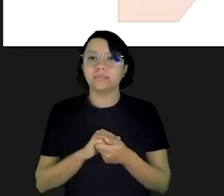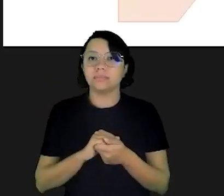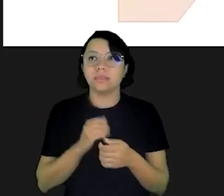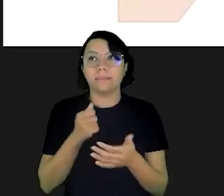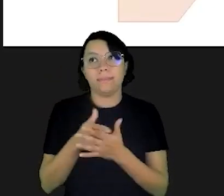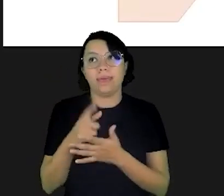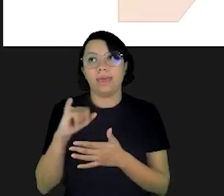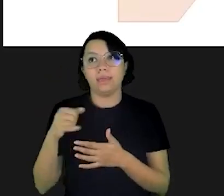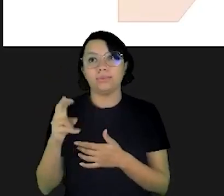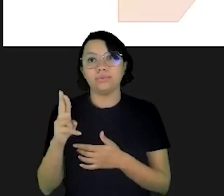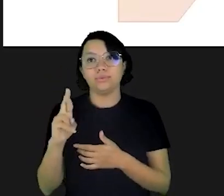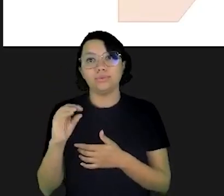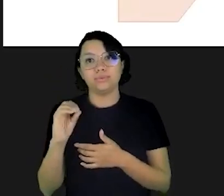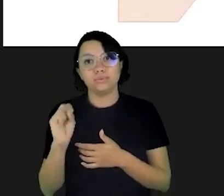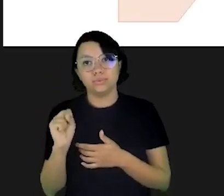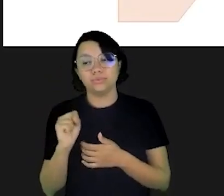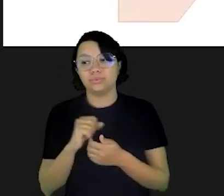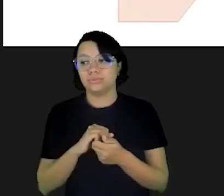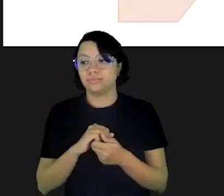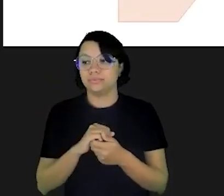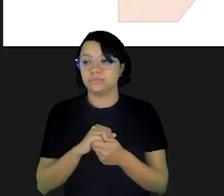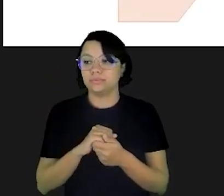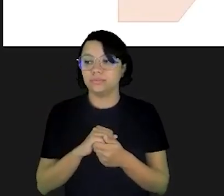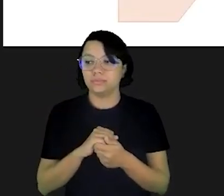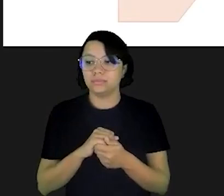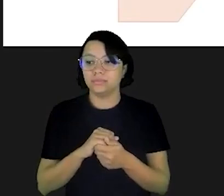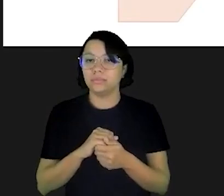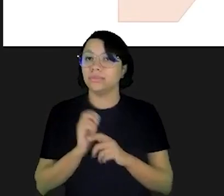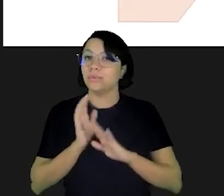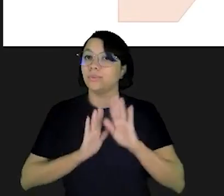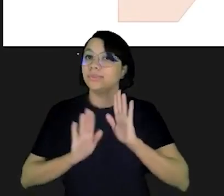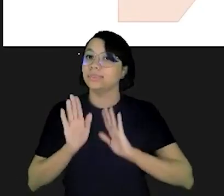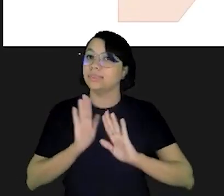por usar o crédito consequentemente pagar juros